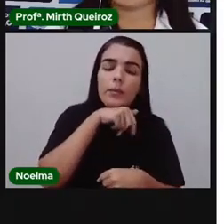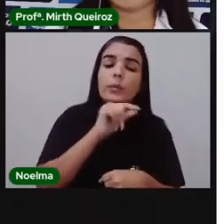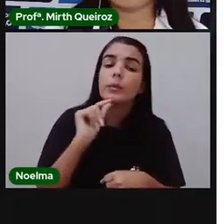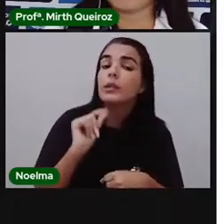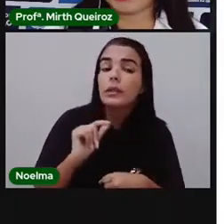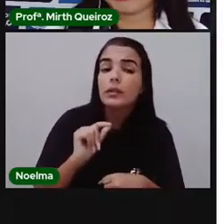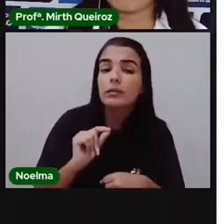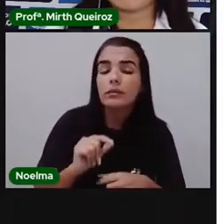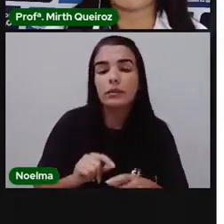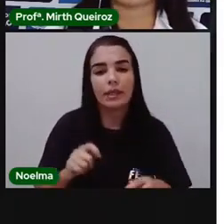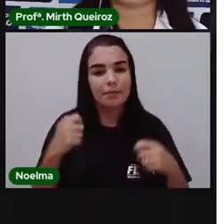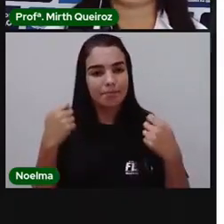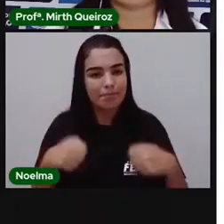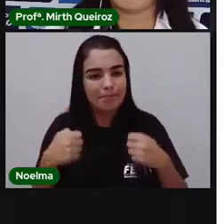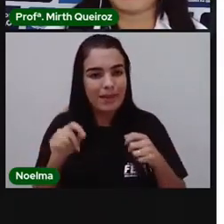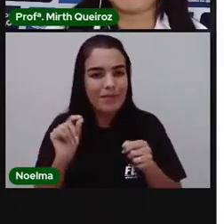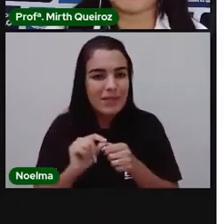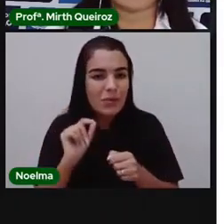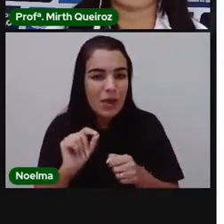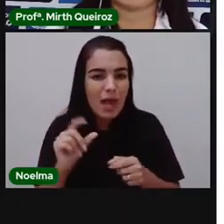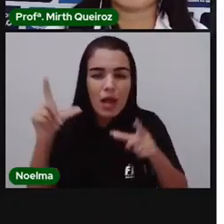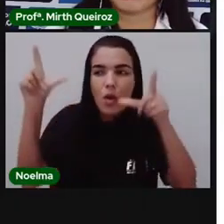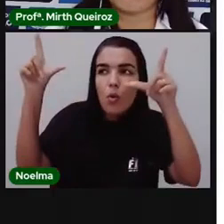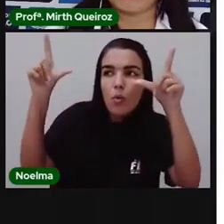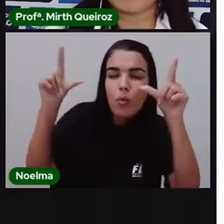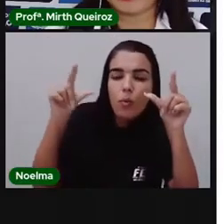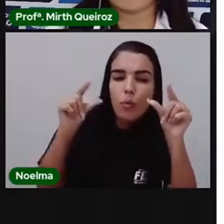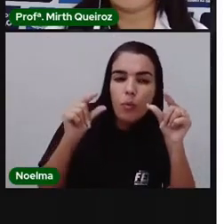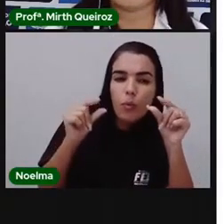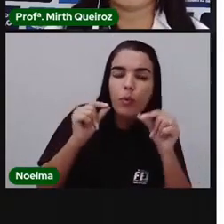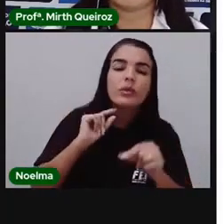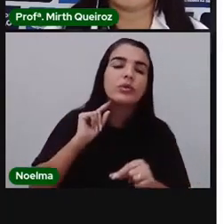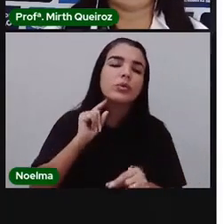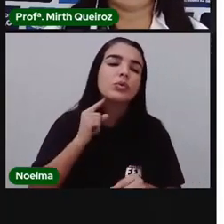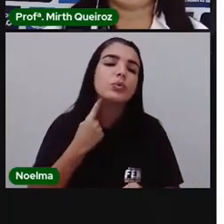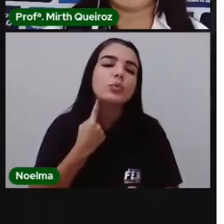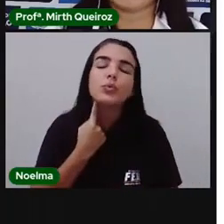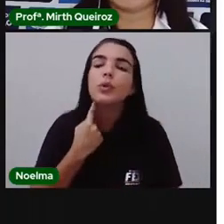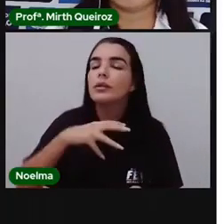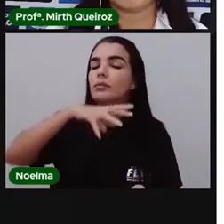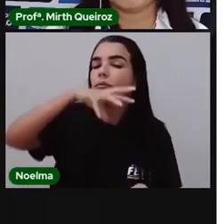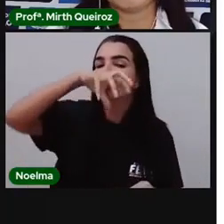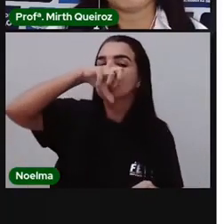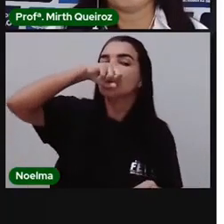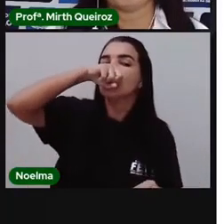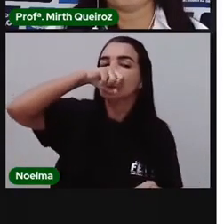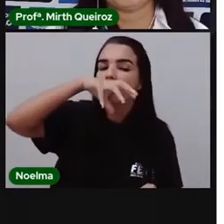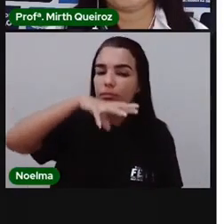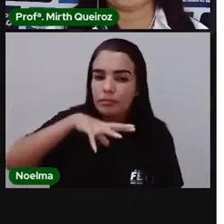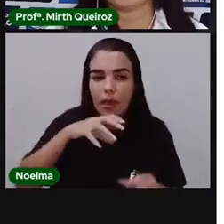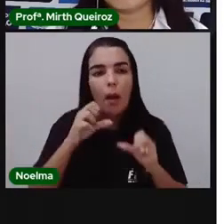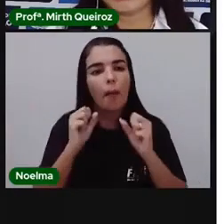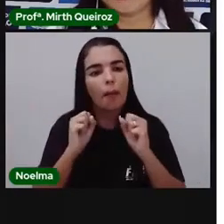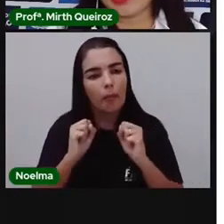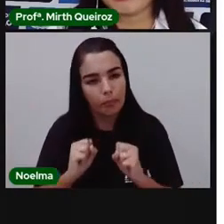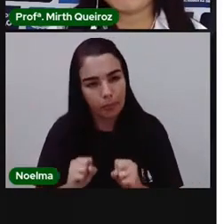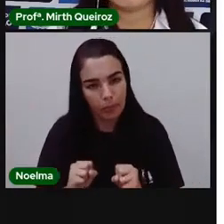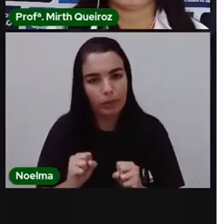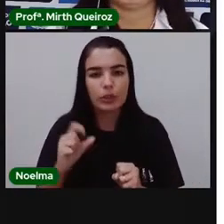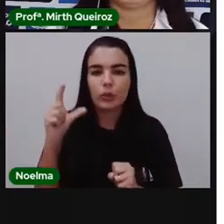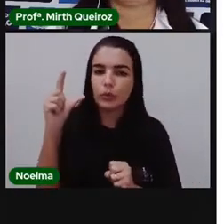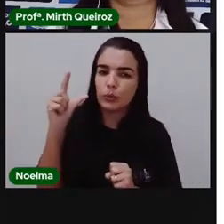carbono é liberado aí na atmosfera, a poluição ambiental, pode fazer com que alguns